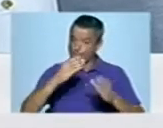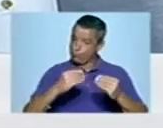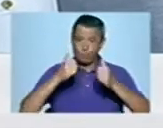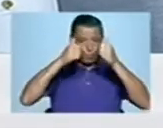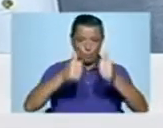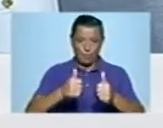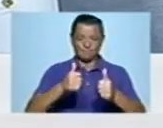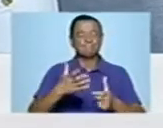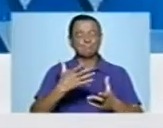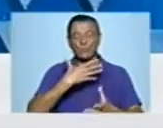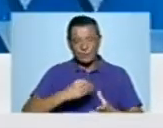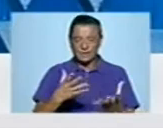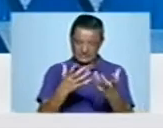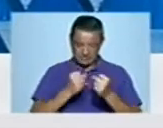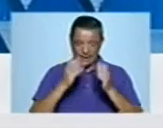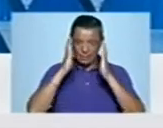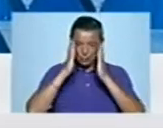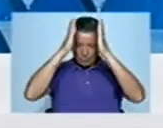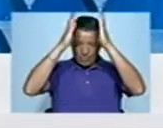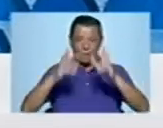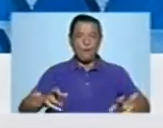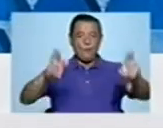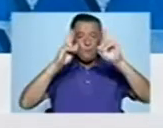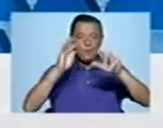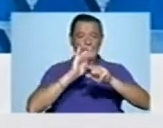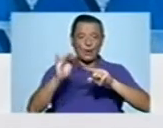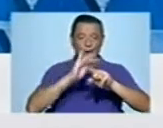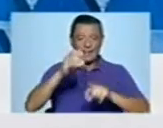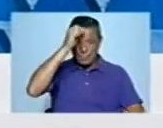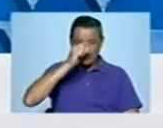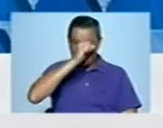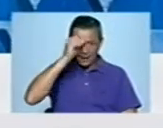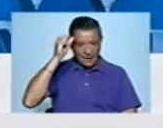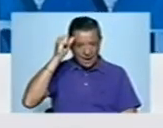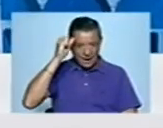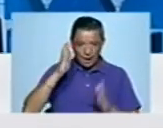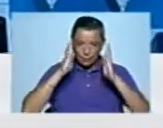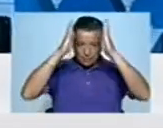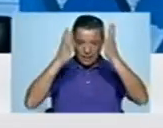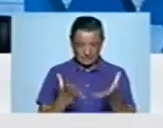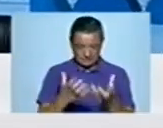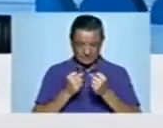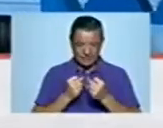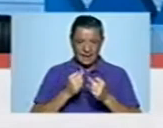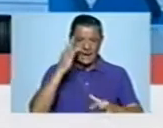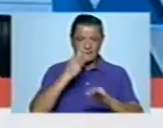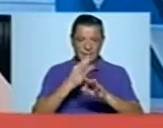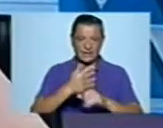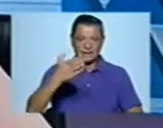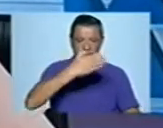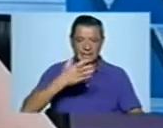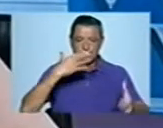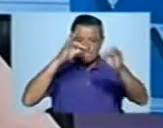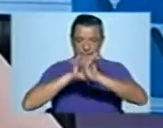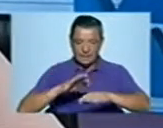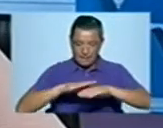Claro. Foi um gosto receber aqui Tomar. Boa sorte, então, para domingo. Obrigada. O terá Tomar acolher a próxima aula das sete maravilhas.